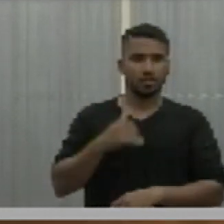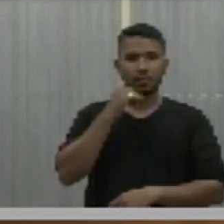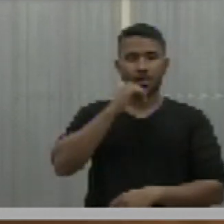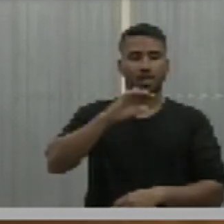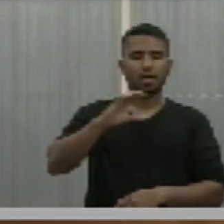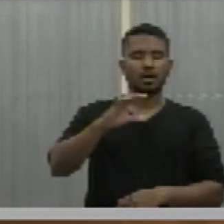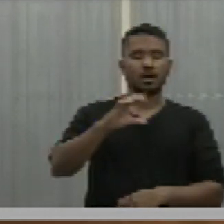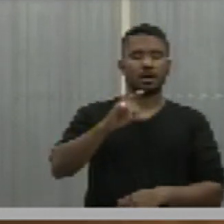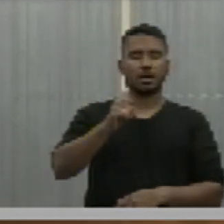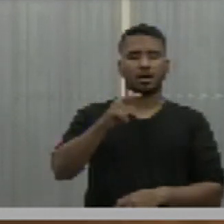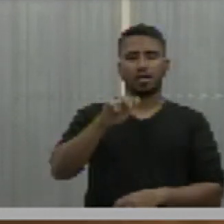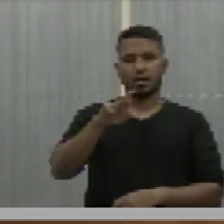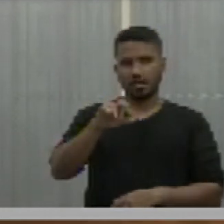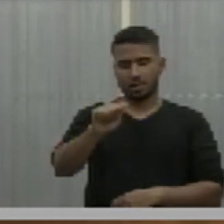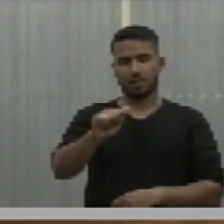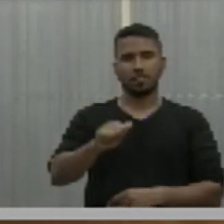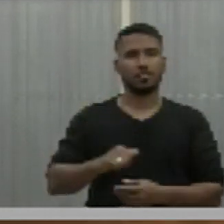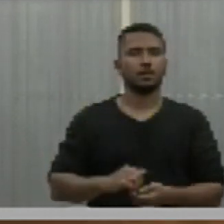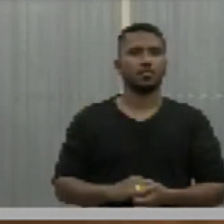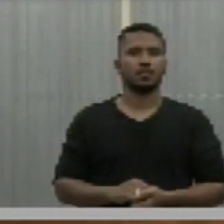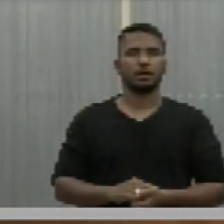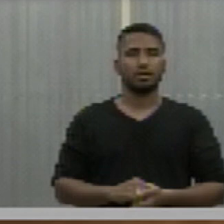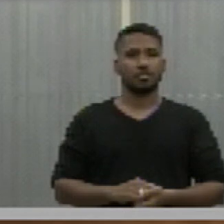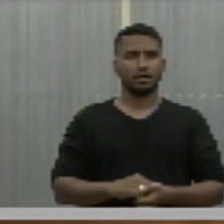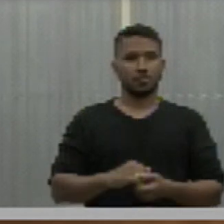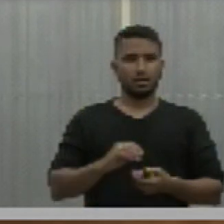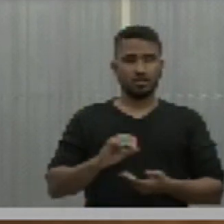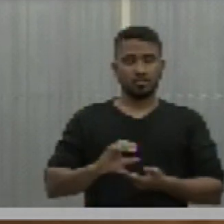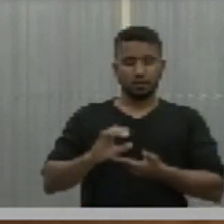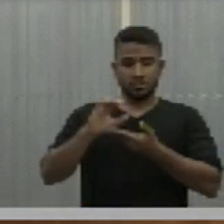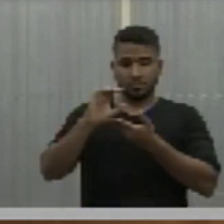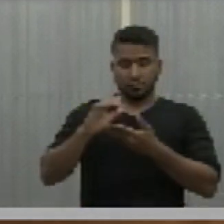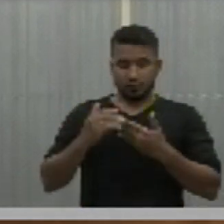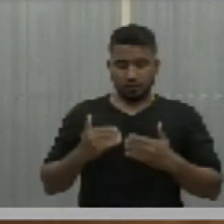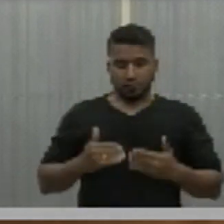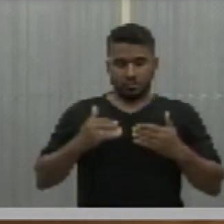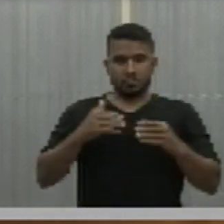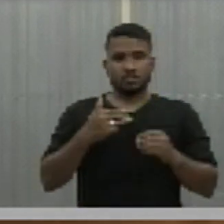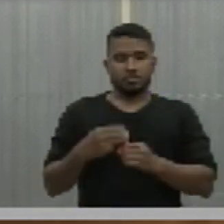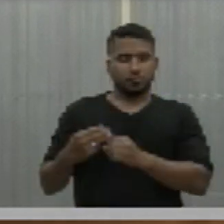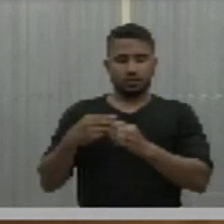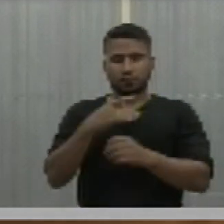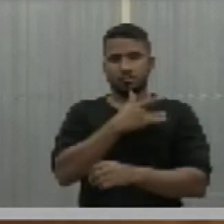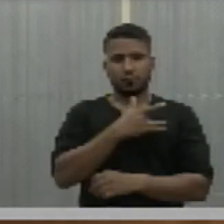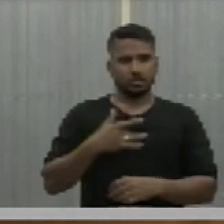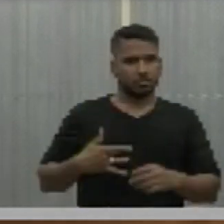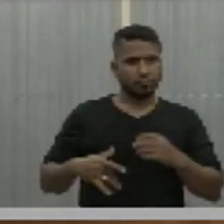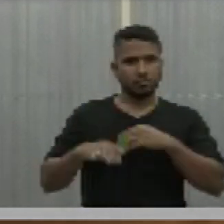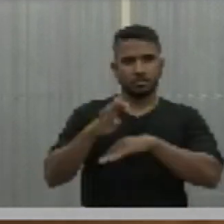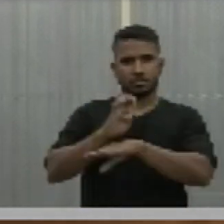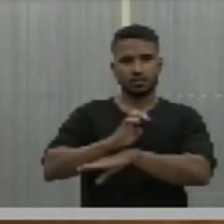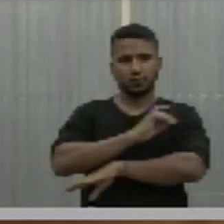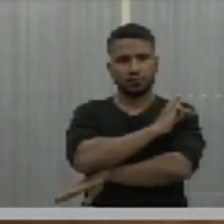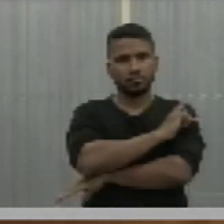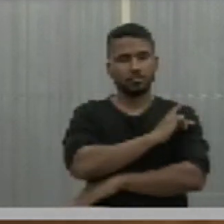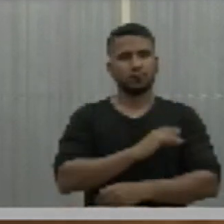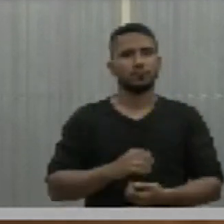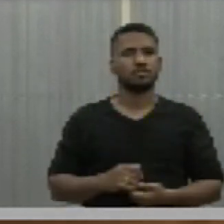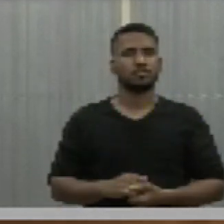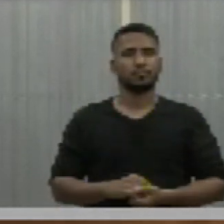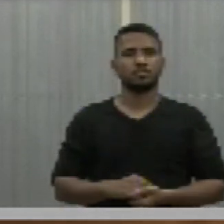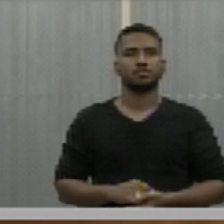Clara Francisca dos Santos Leal, Conselho de Secretários Municipais de Saúde do Estado do Piauí,